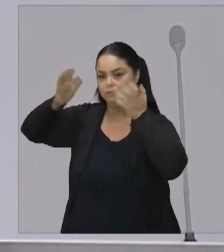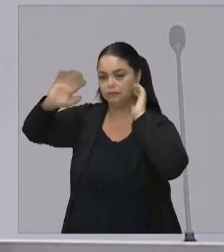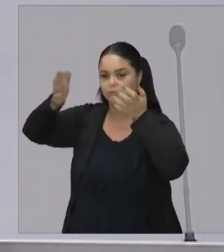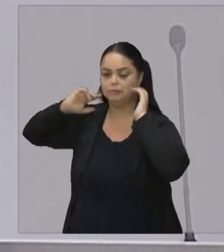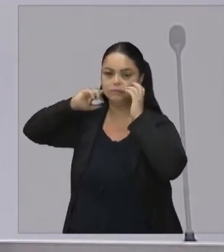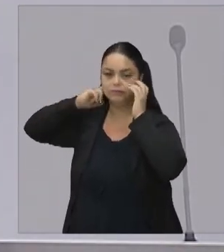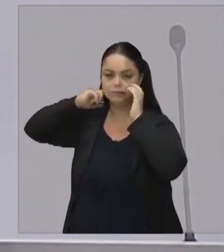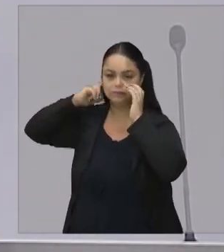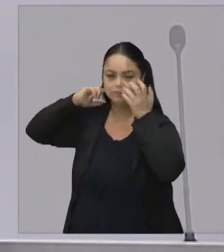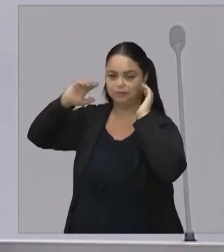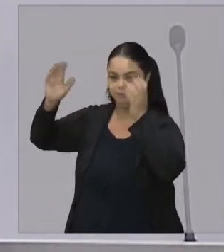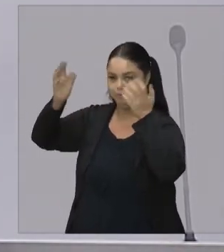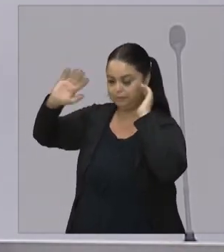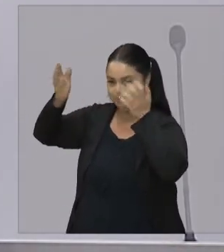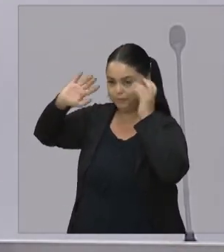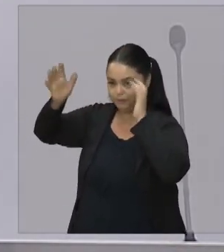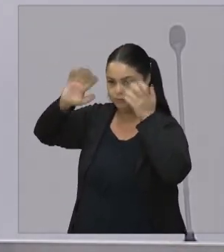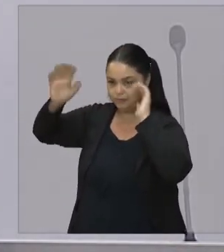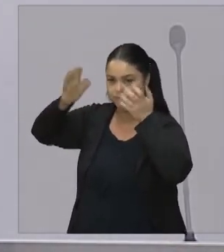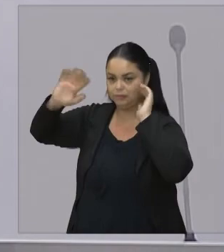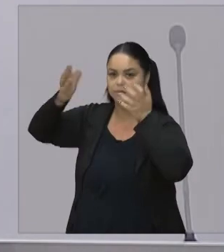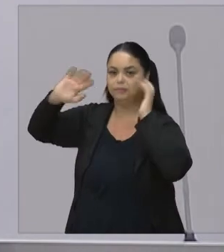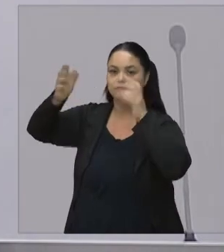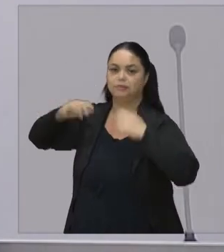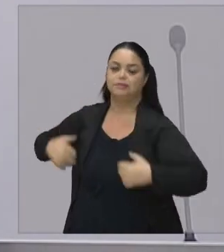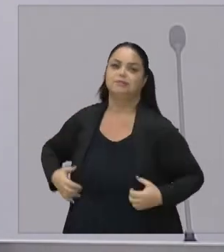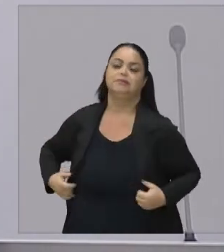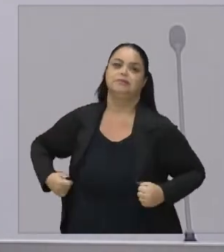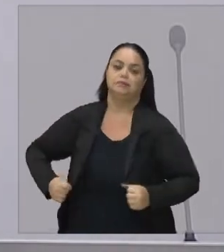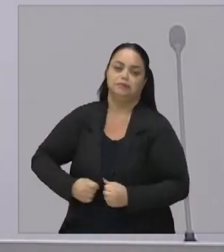Branco, negro Imigrante